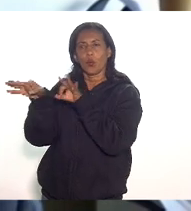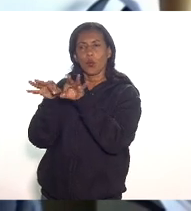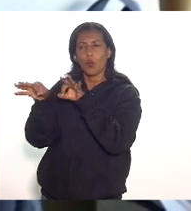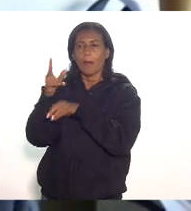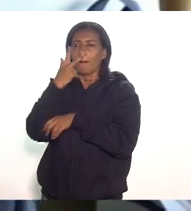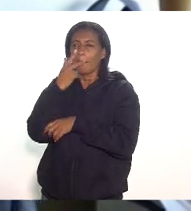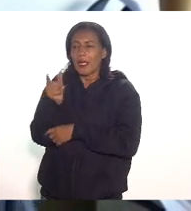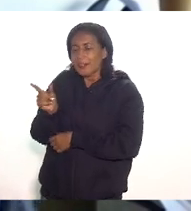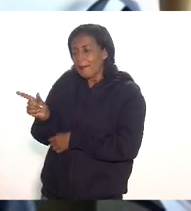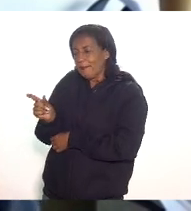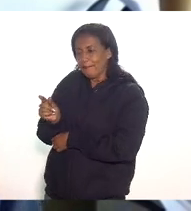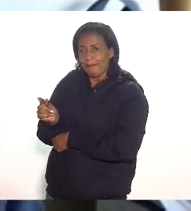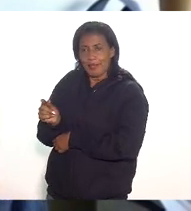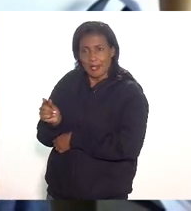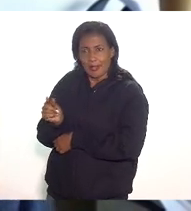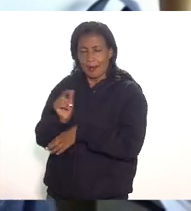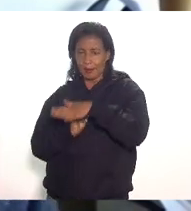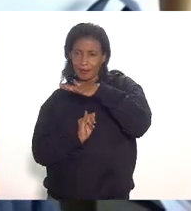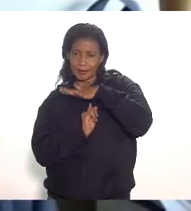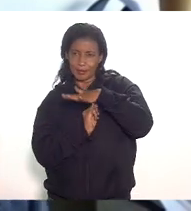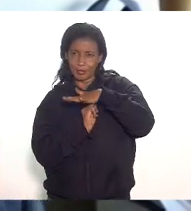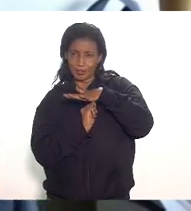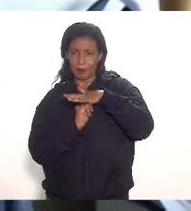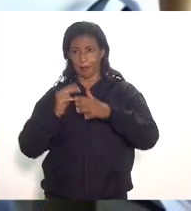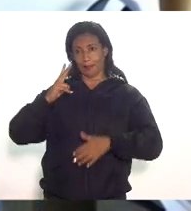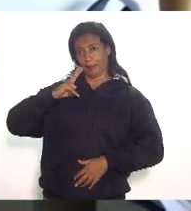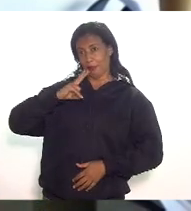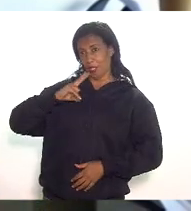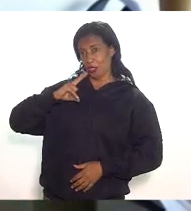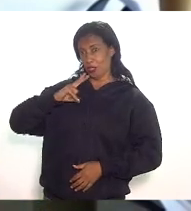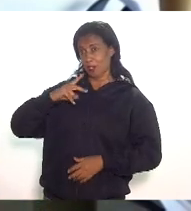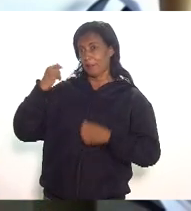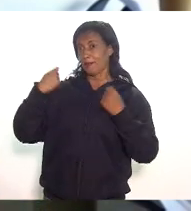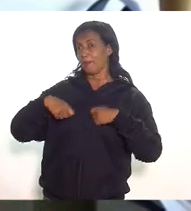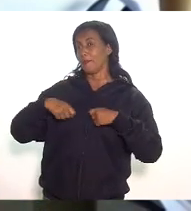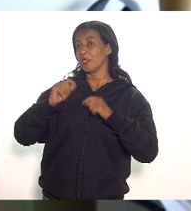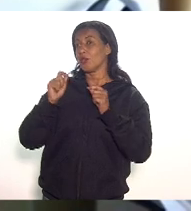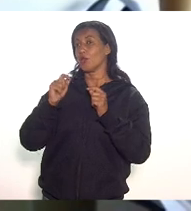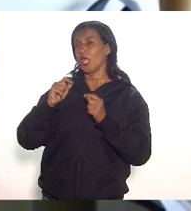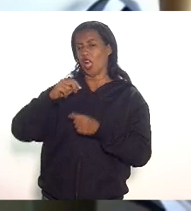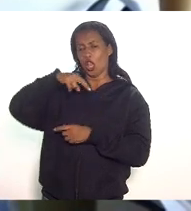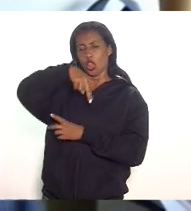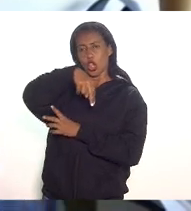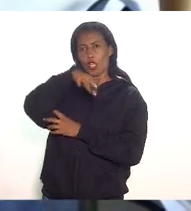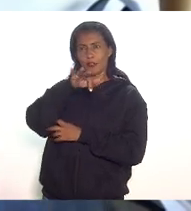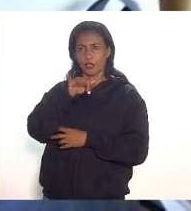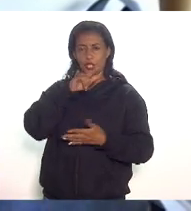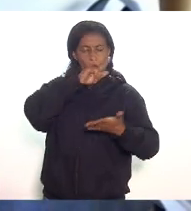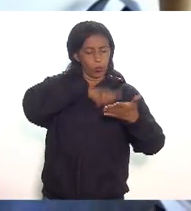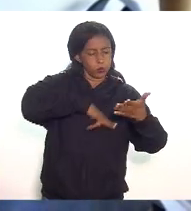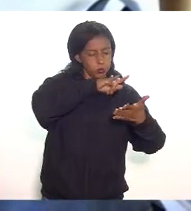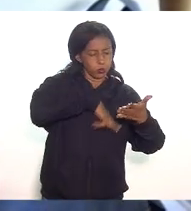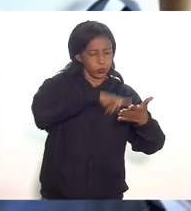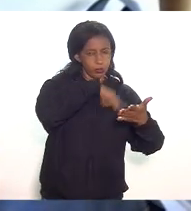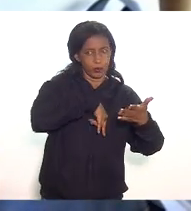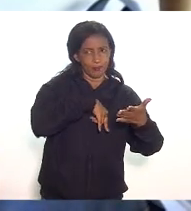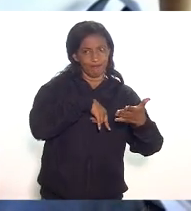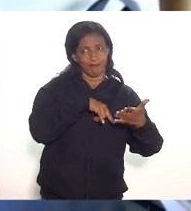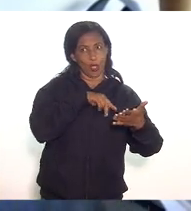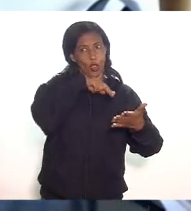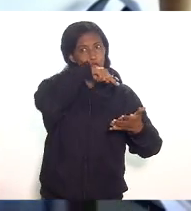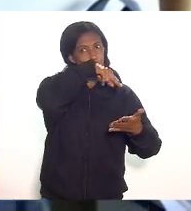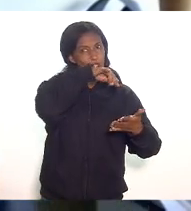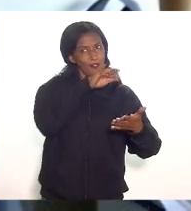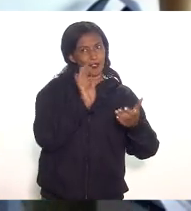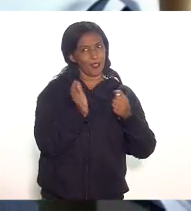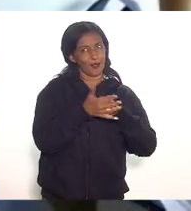pequenininho as instituições privadas dizem que precisam das notas fiscais as notas fiscais são sigilosas